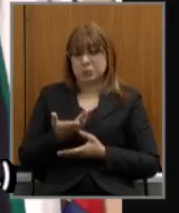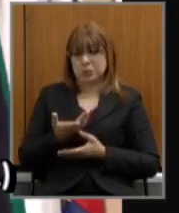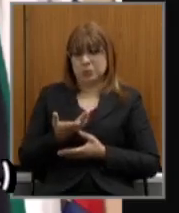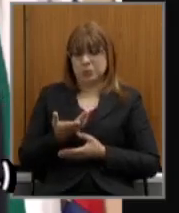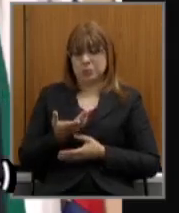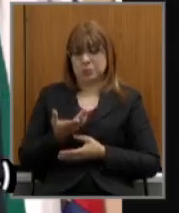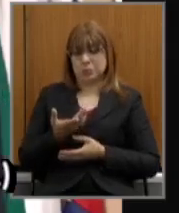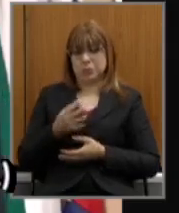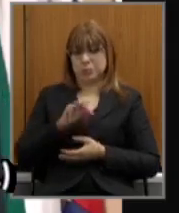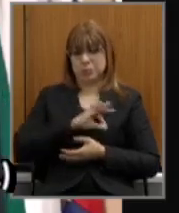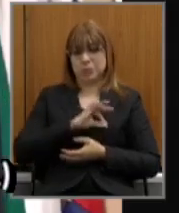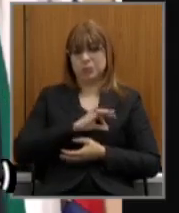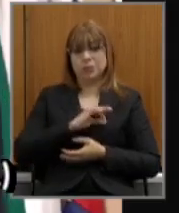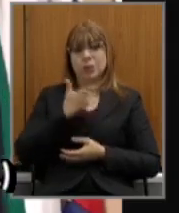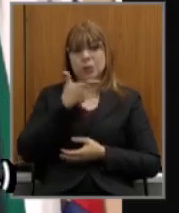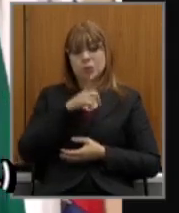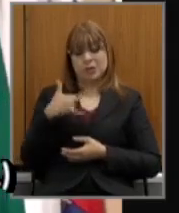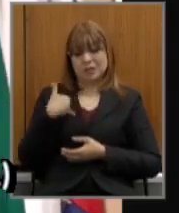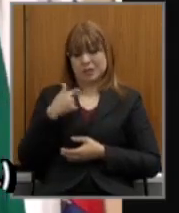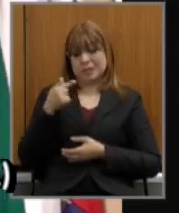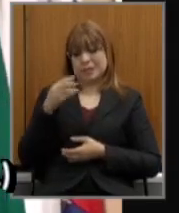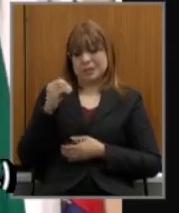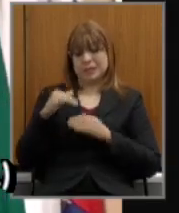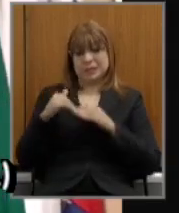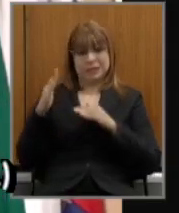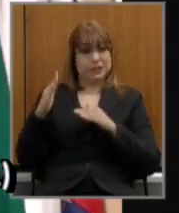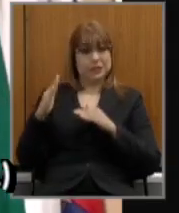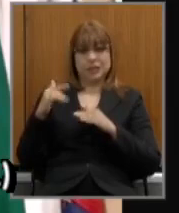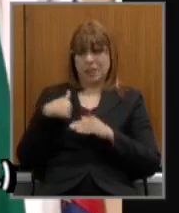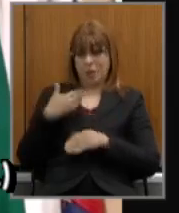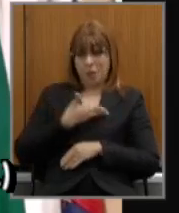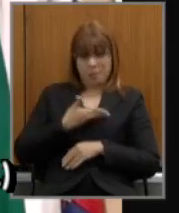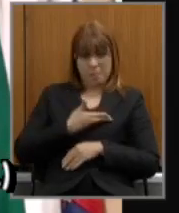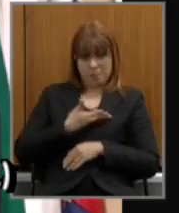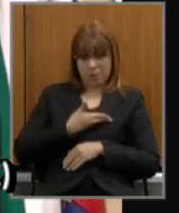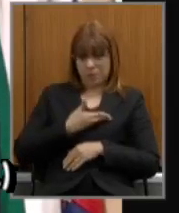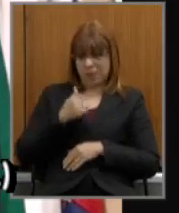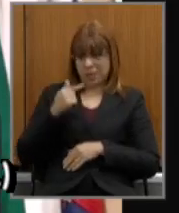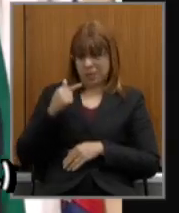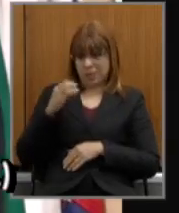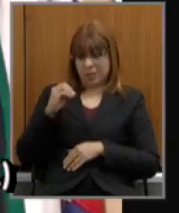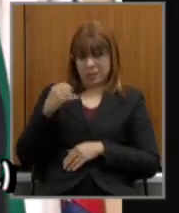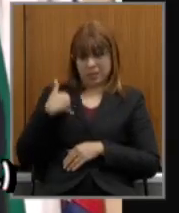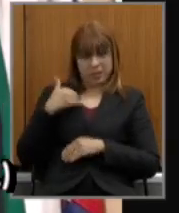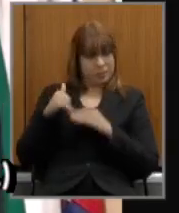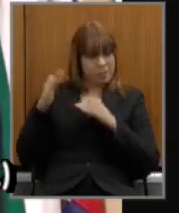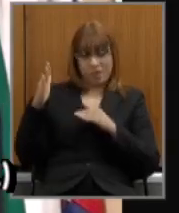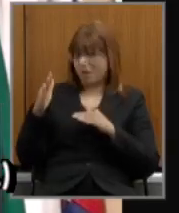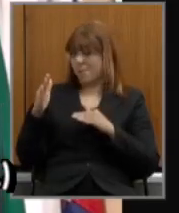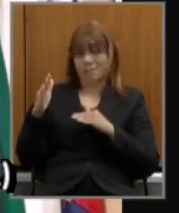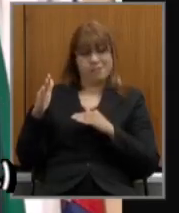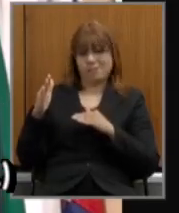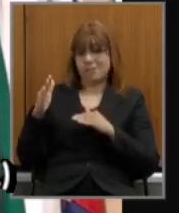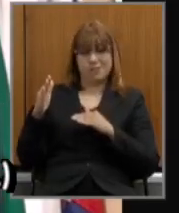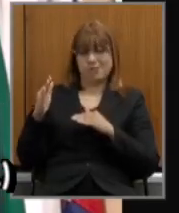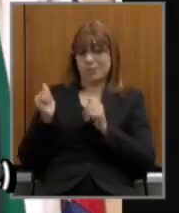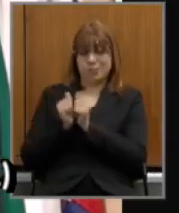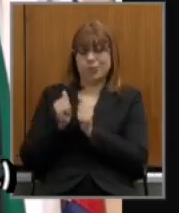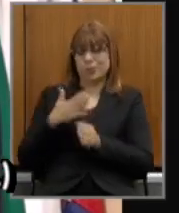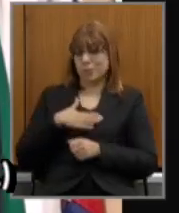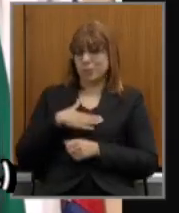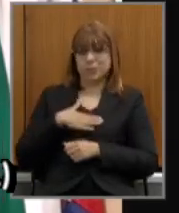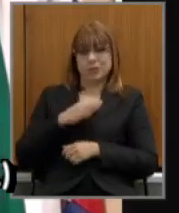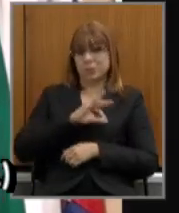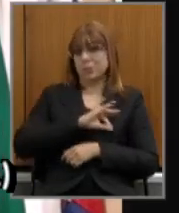70 anos raro eu não tenho nenhum amigo com mais de 70 anos que viveu comigo na polícia civil